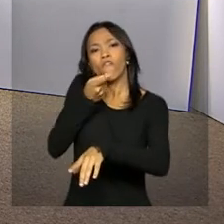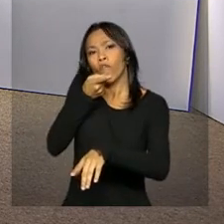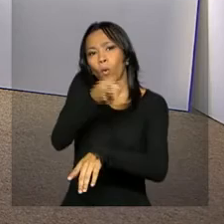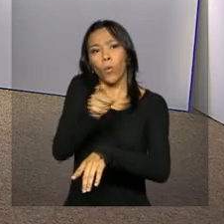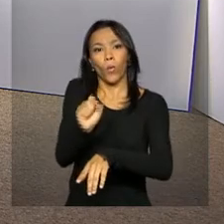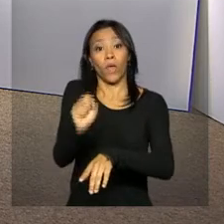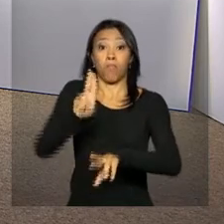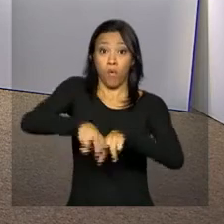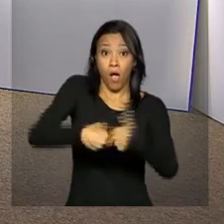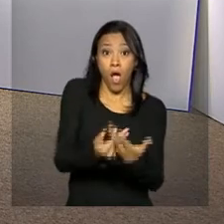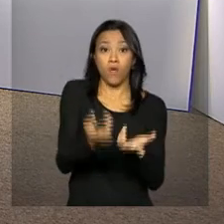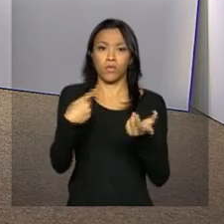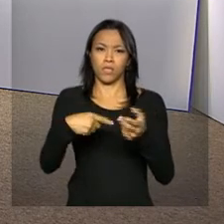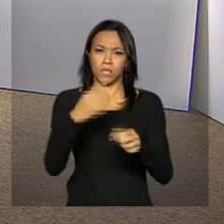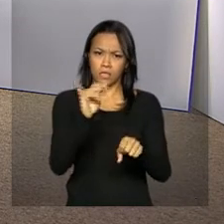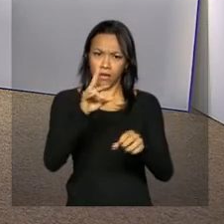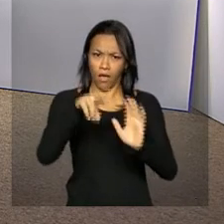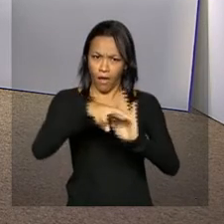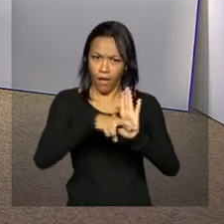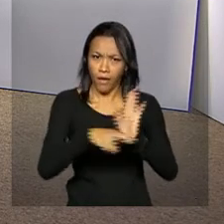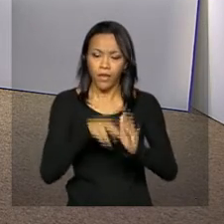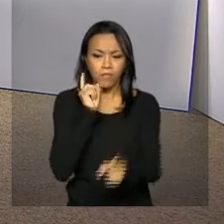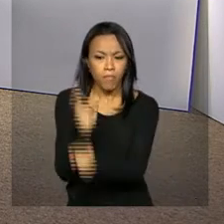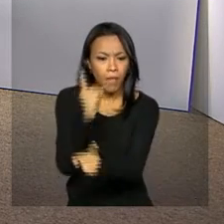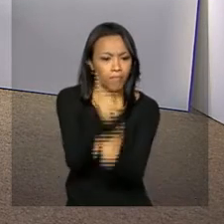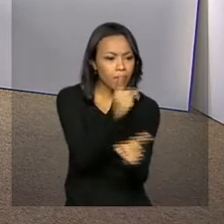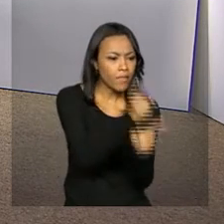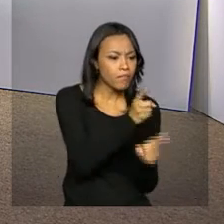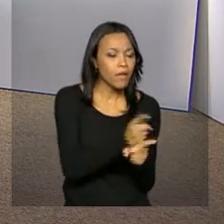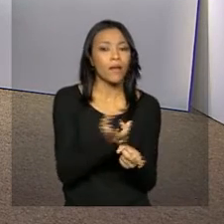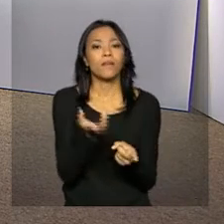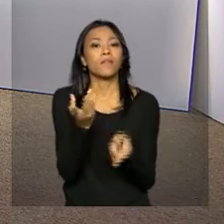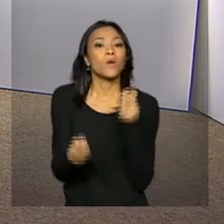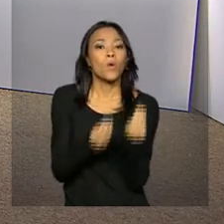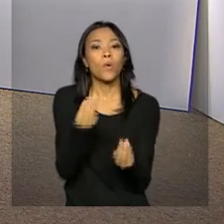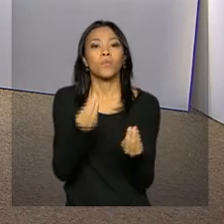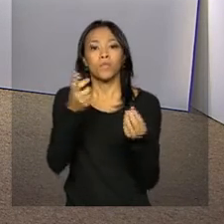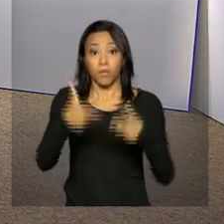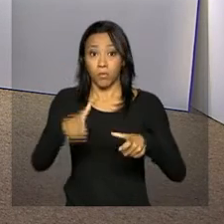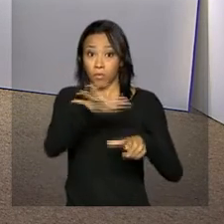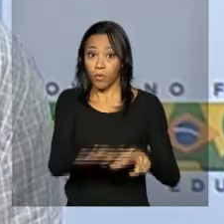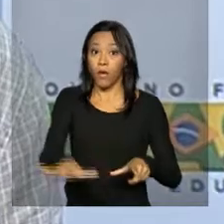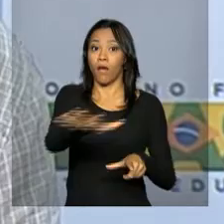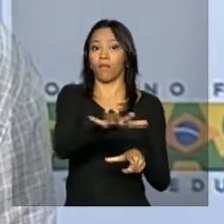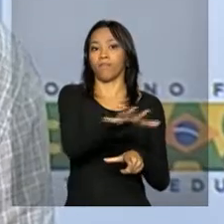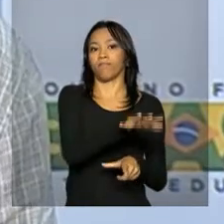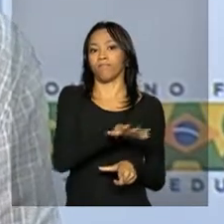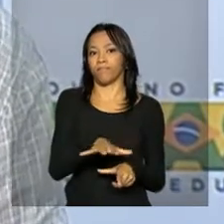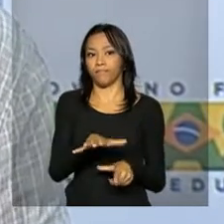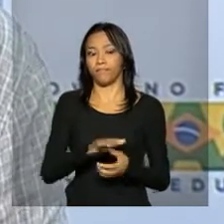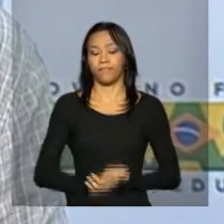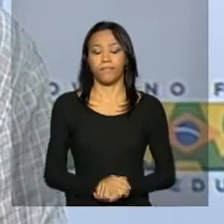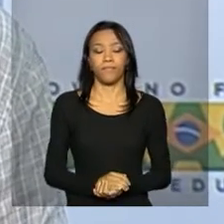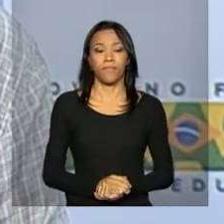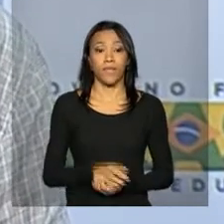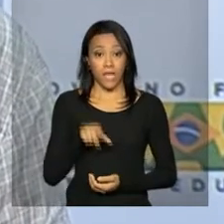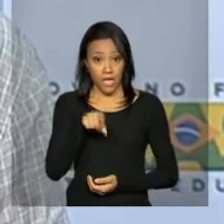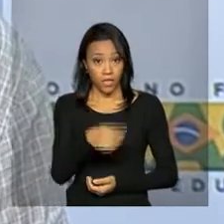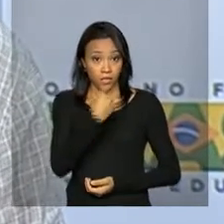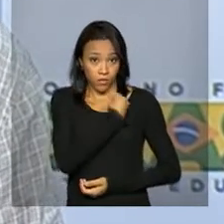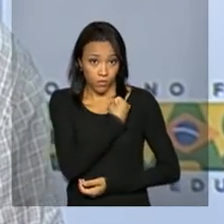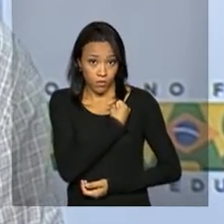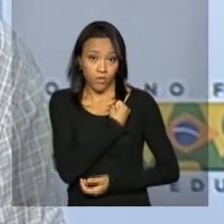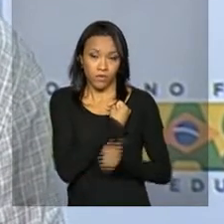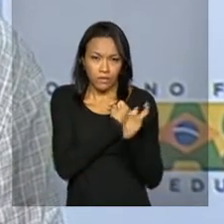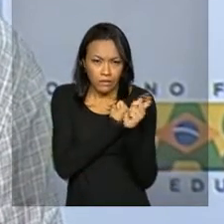ao uso do protocolo que identifica cada caso por pessoa e por região. Esses números que vocês observam,